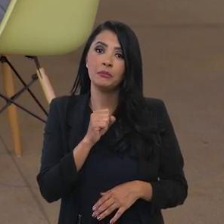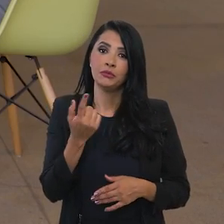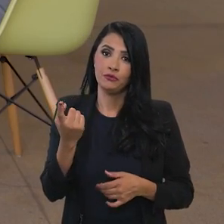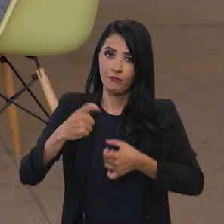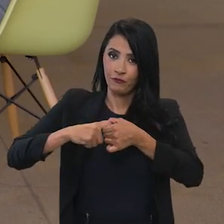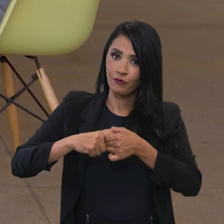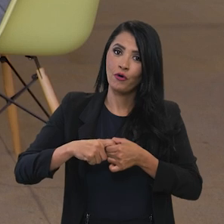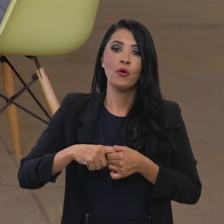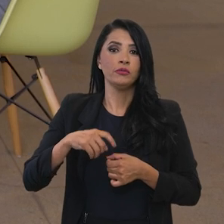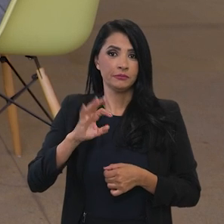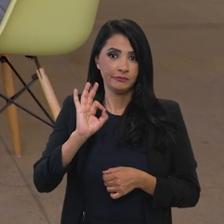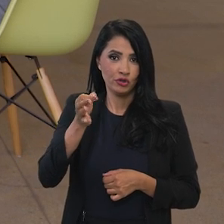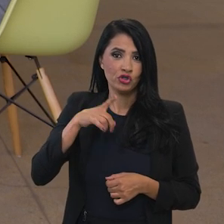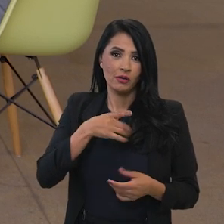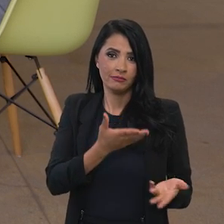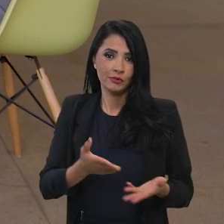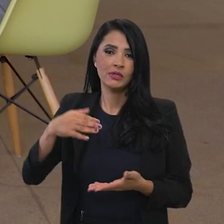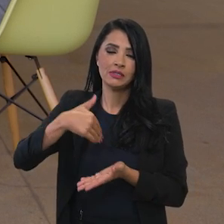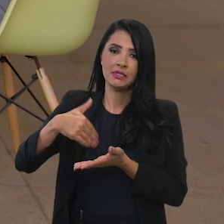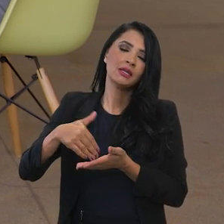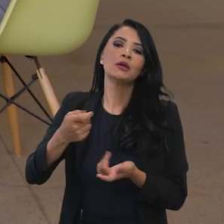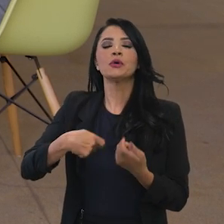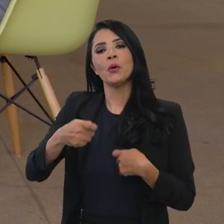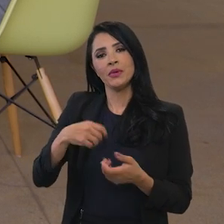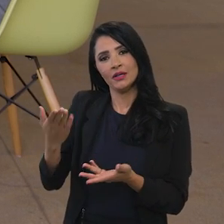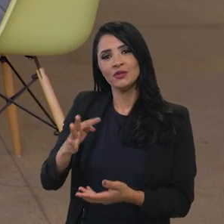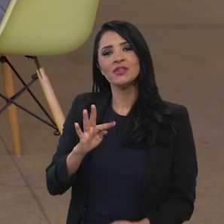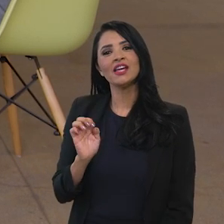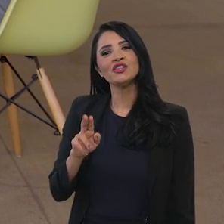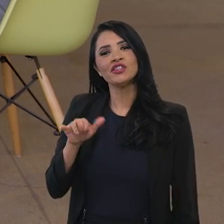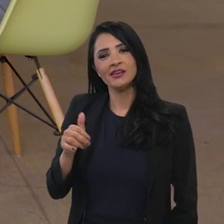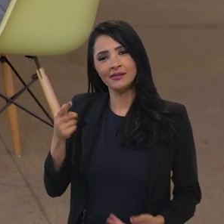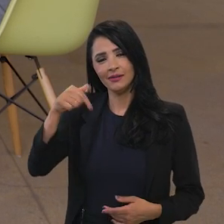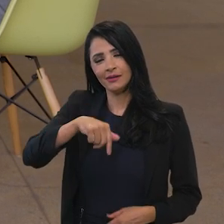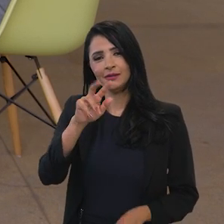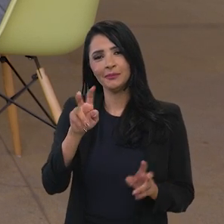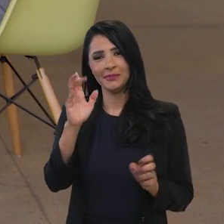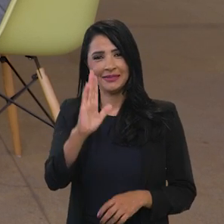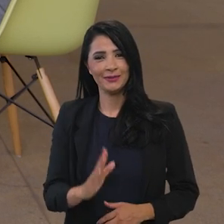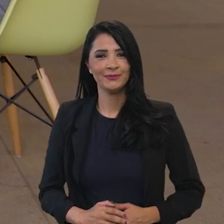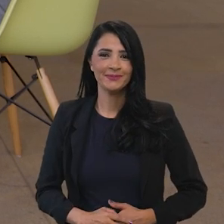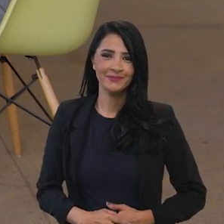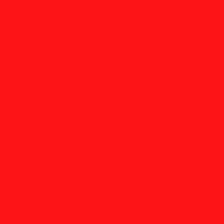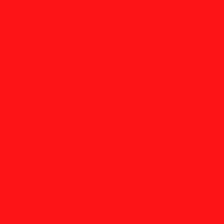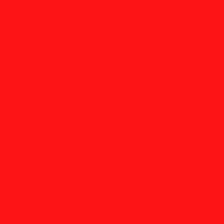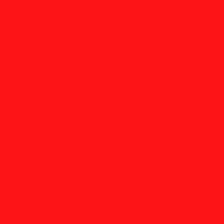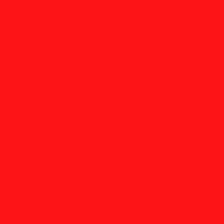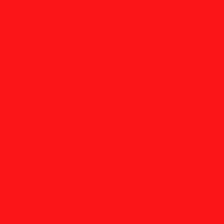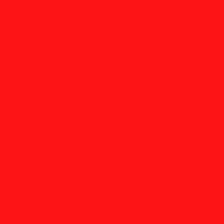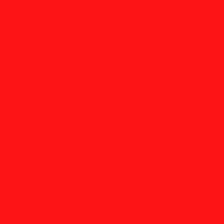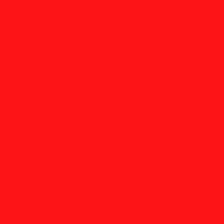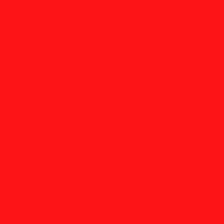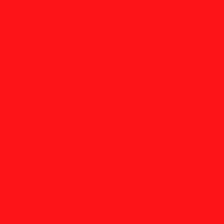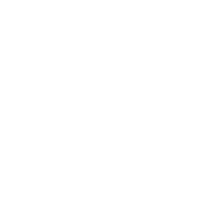intervalo rápido mas voltamos já com a secretária de comércio exterior Tatiana Prazeres aqui no Brasil em Pauta.